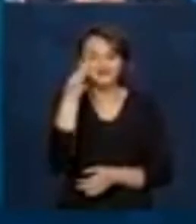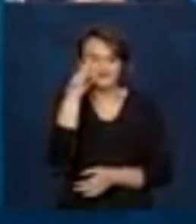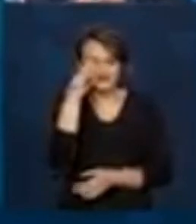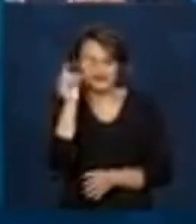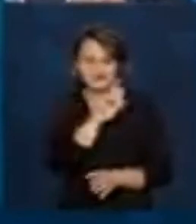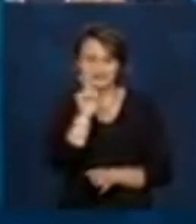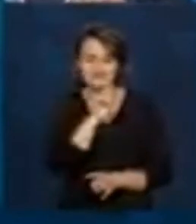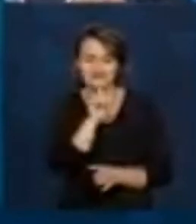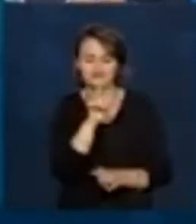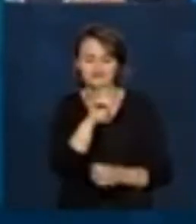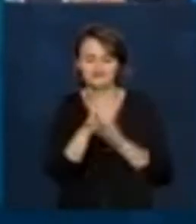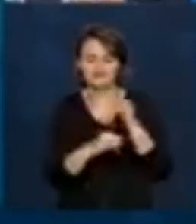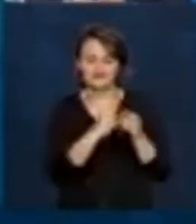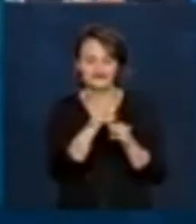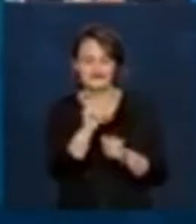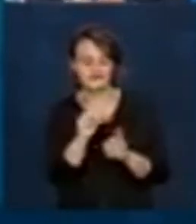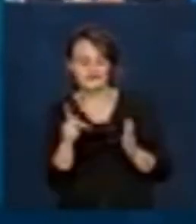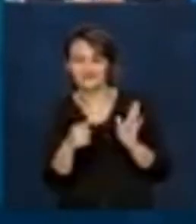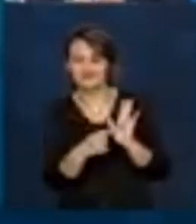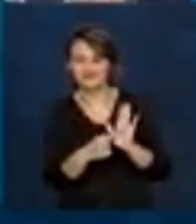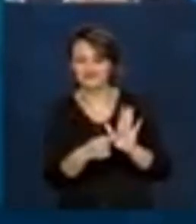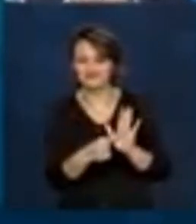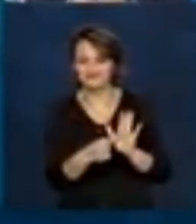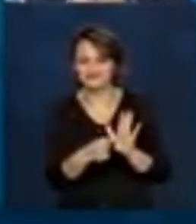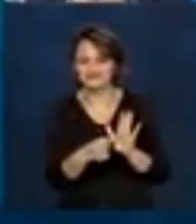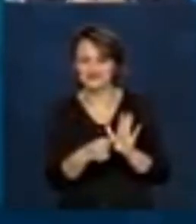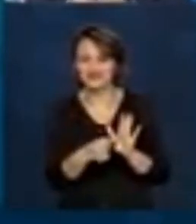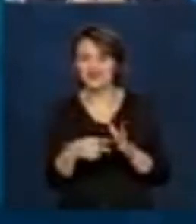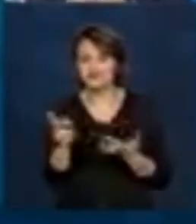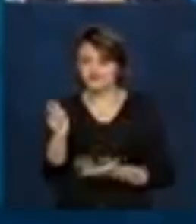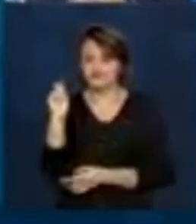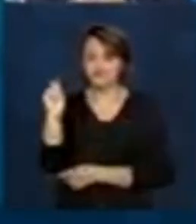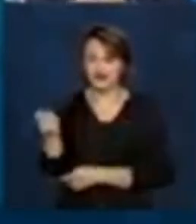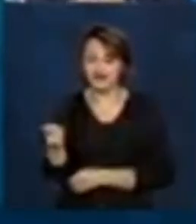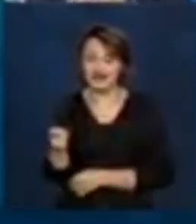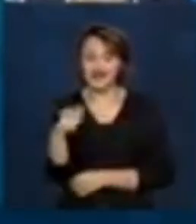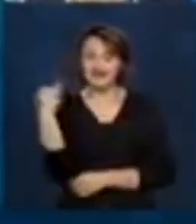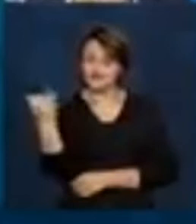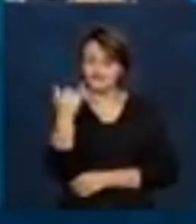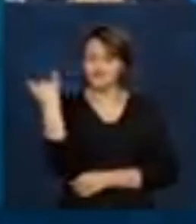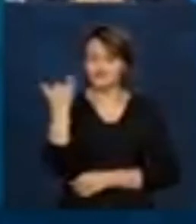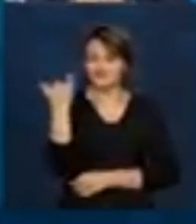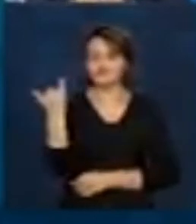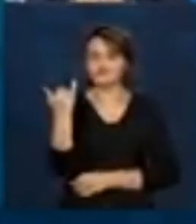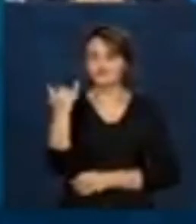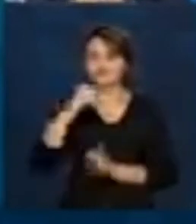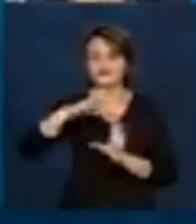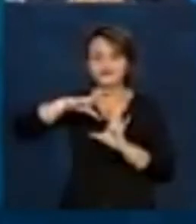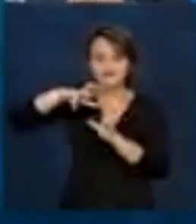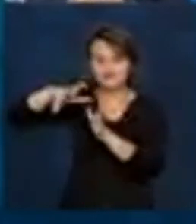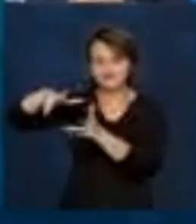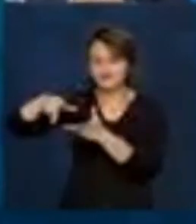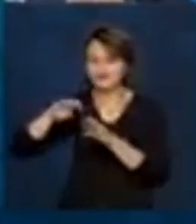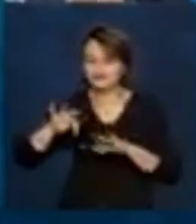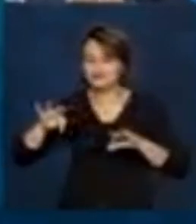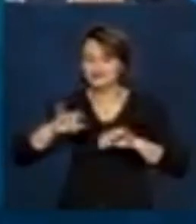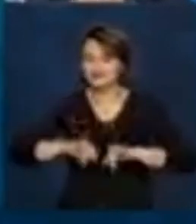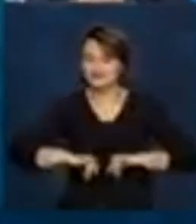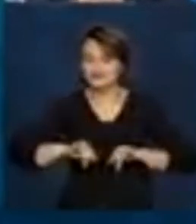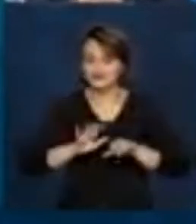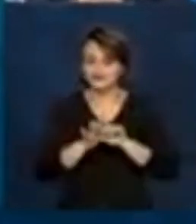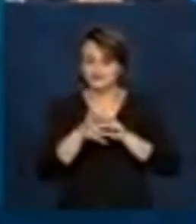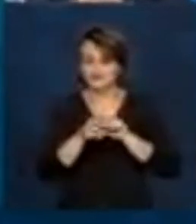pagamentos, mesmo nesse momento tão grave de pandemia mundial. Seria